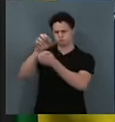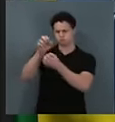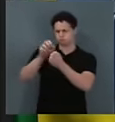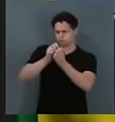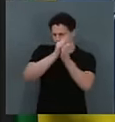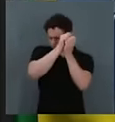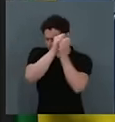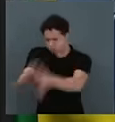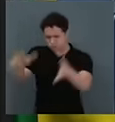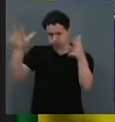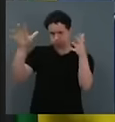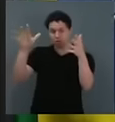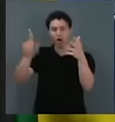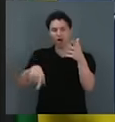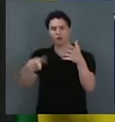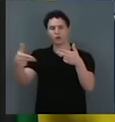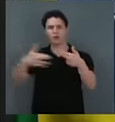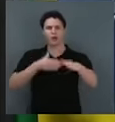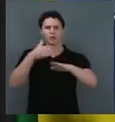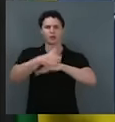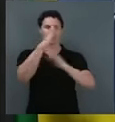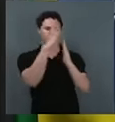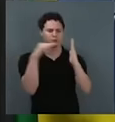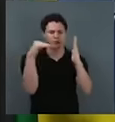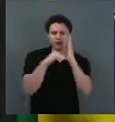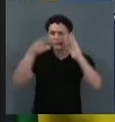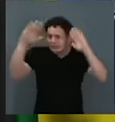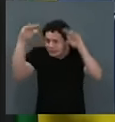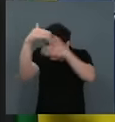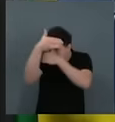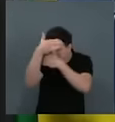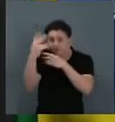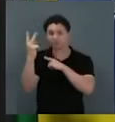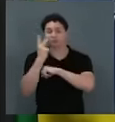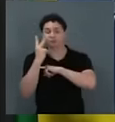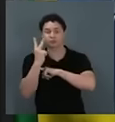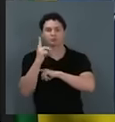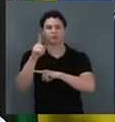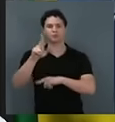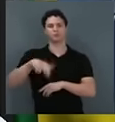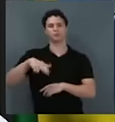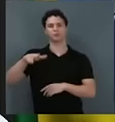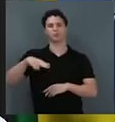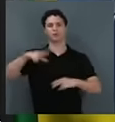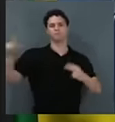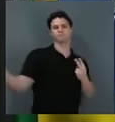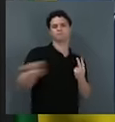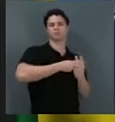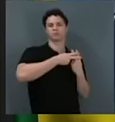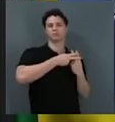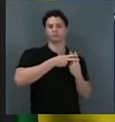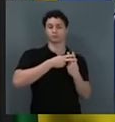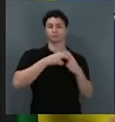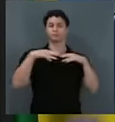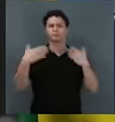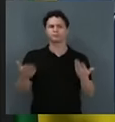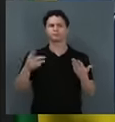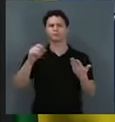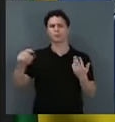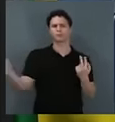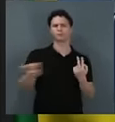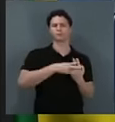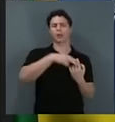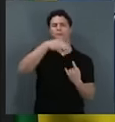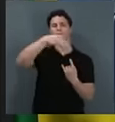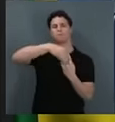helicóptero. Ele entrou no Palácio do Planalto para se proteger e desde então nunca mais foi livre. De lá, foi para o presídio da